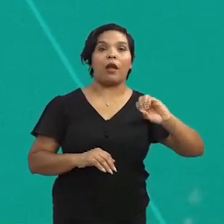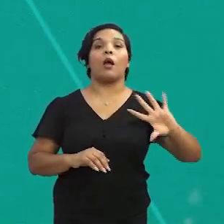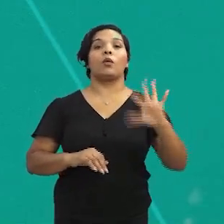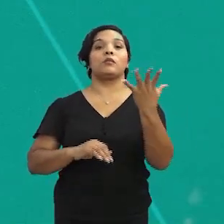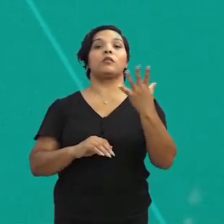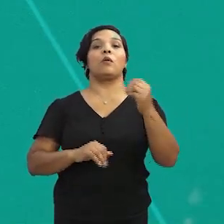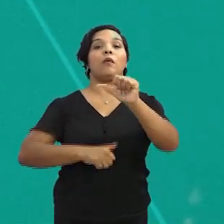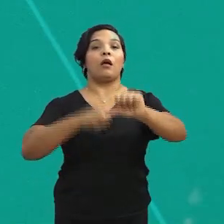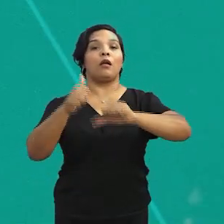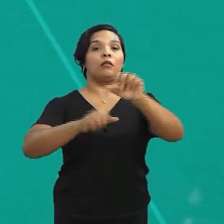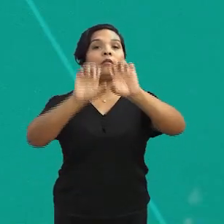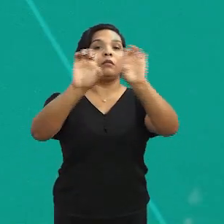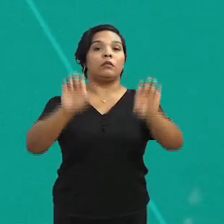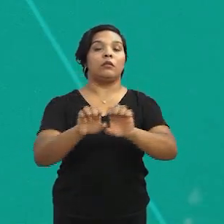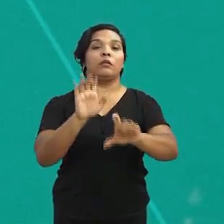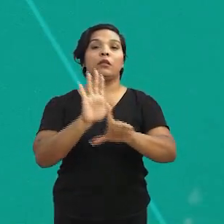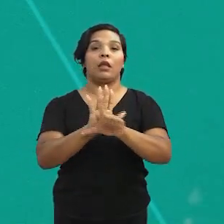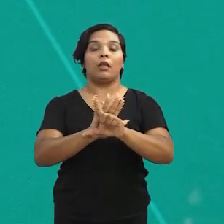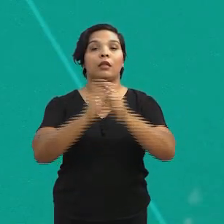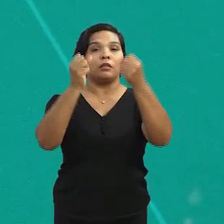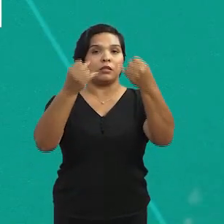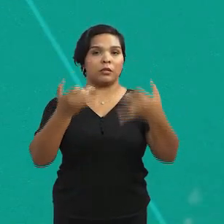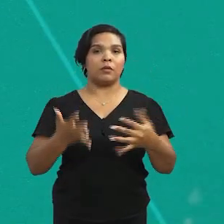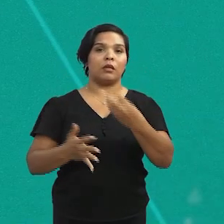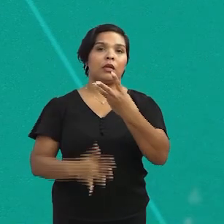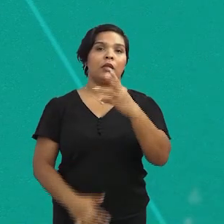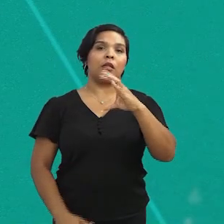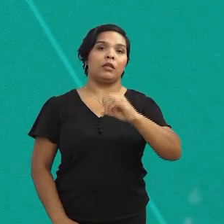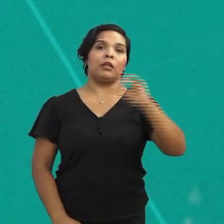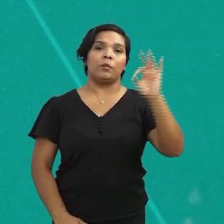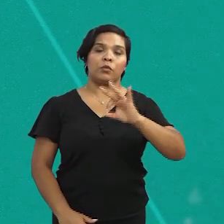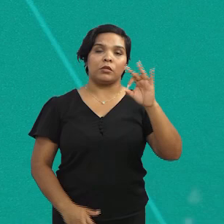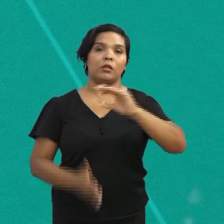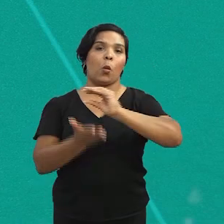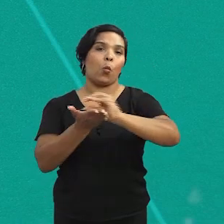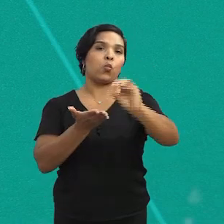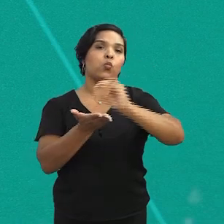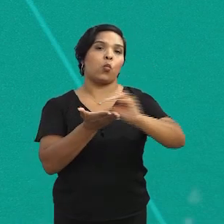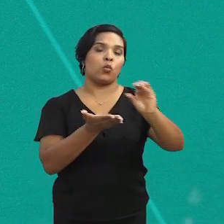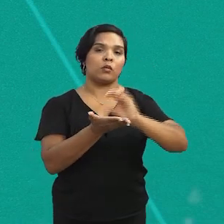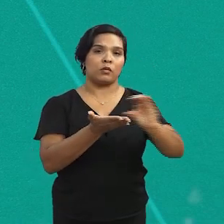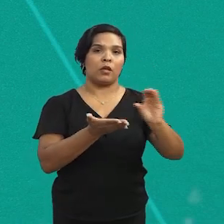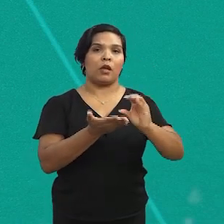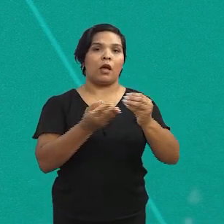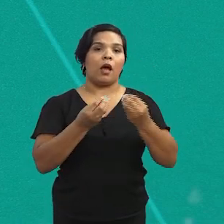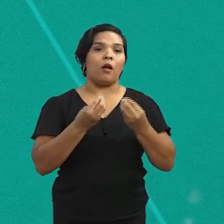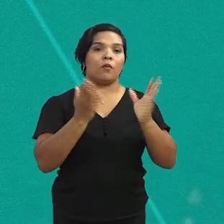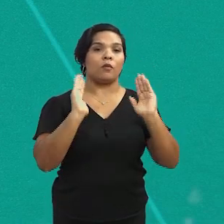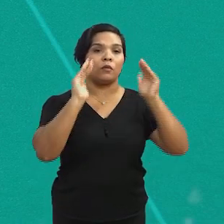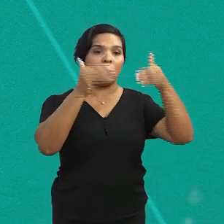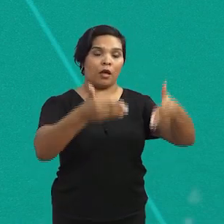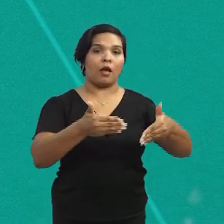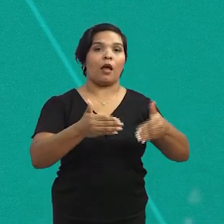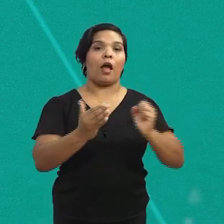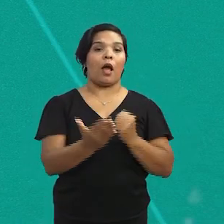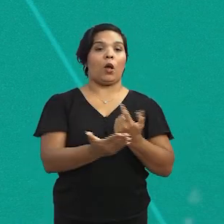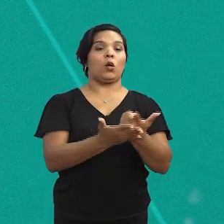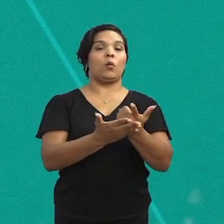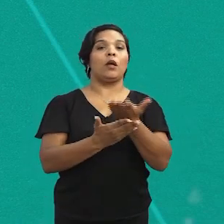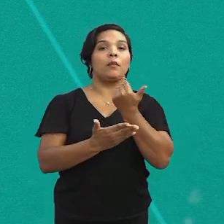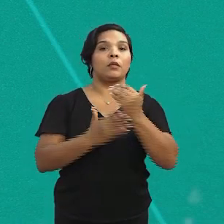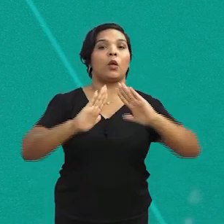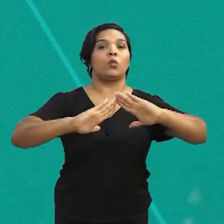ocorreu uma reestruturação na lei na qual diz que 30% dos recursos destinados à compra de